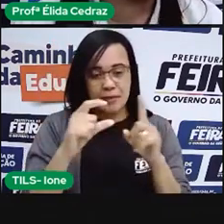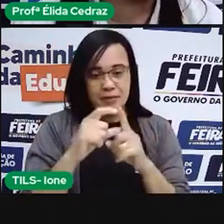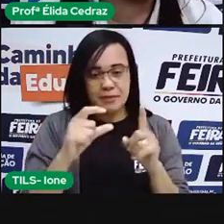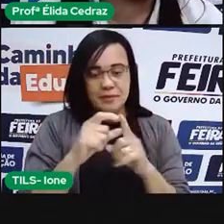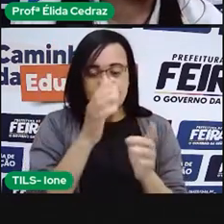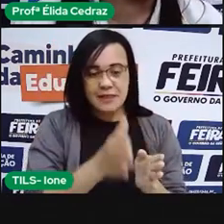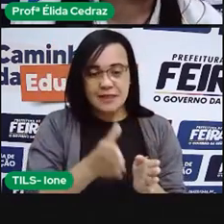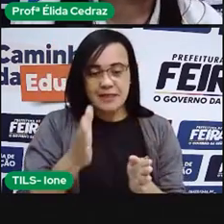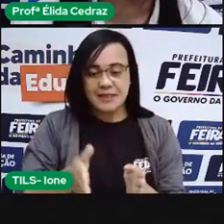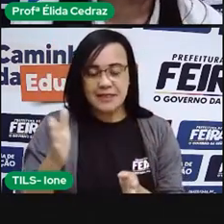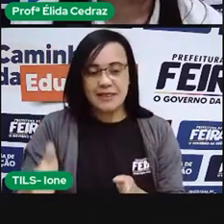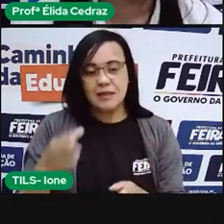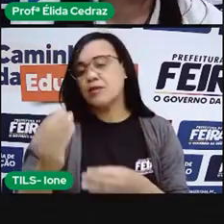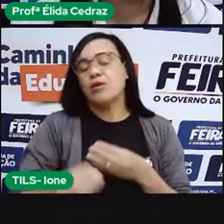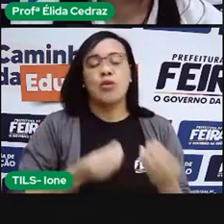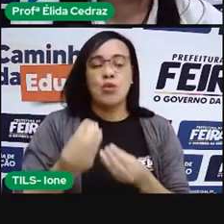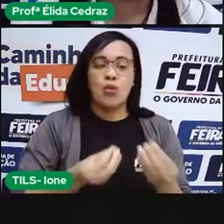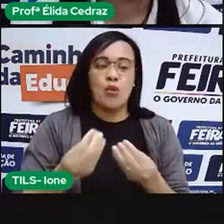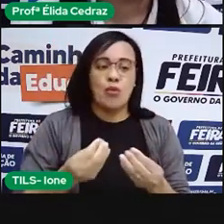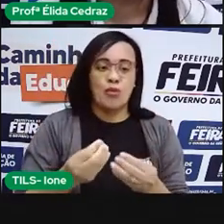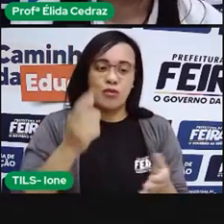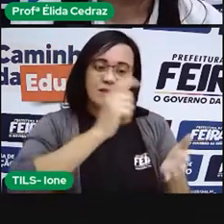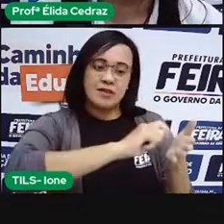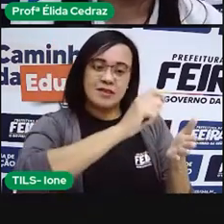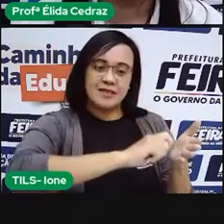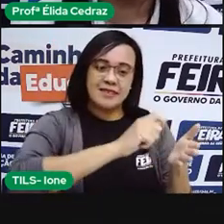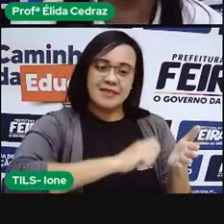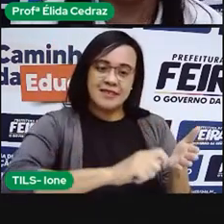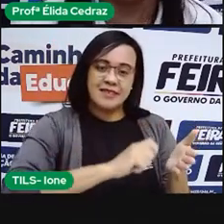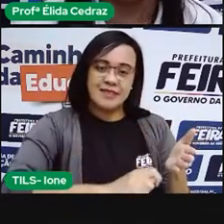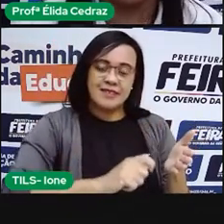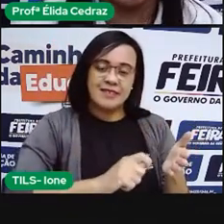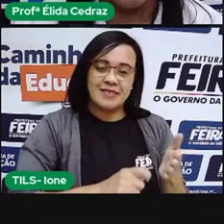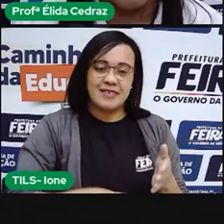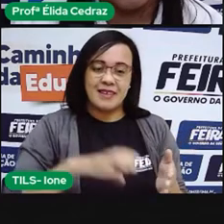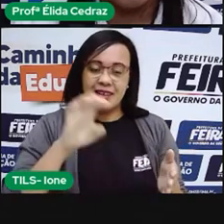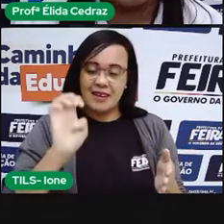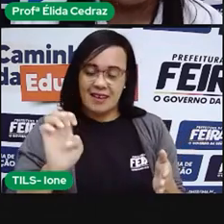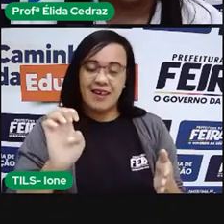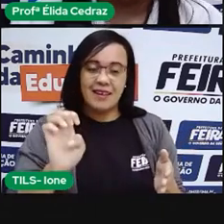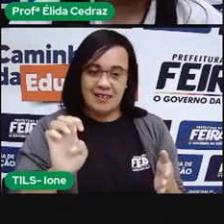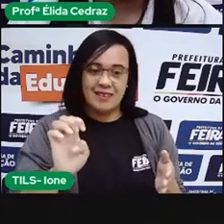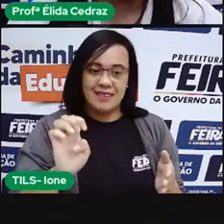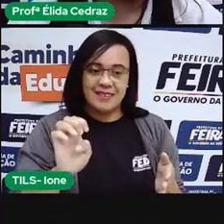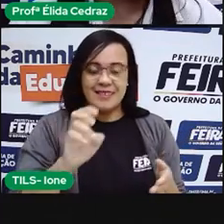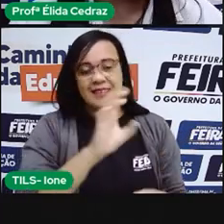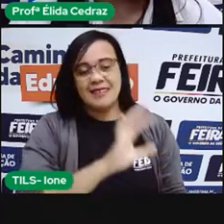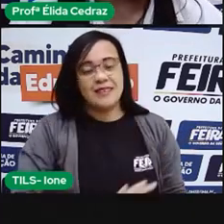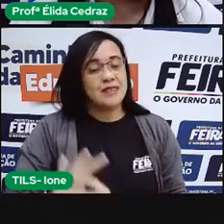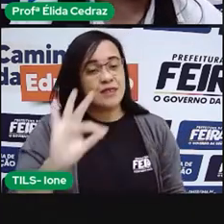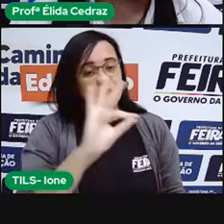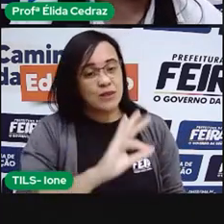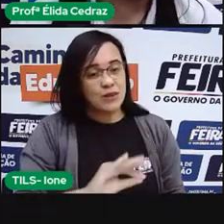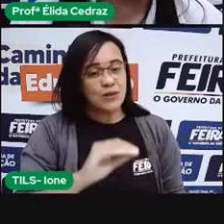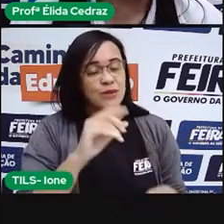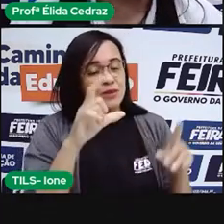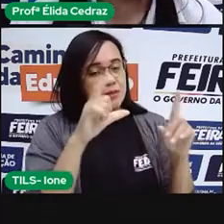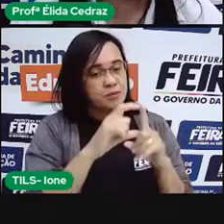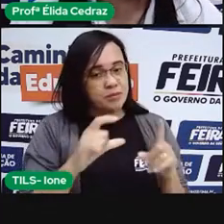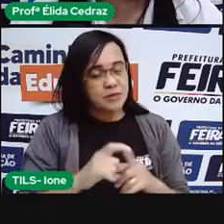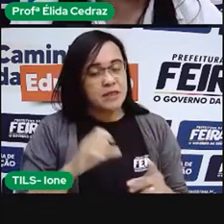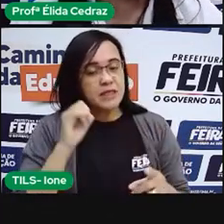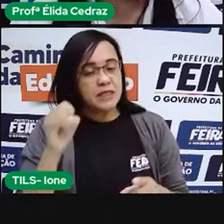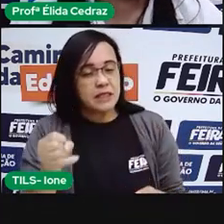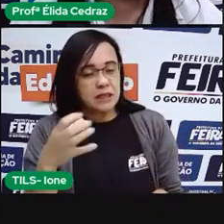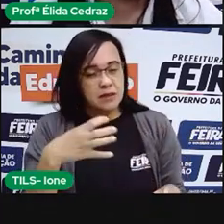I fraco, nós devemos escrever com a letra E. E todas as vezes que tiver um